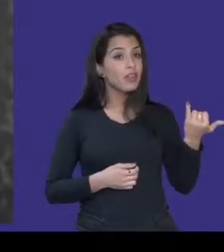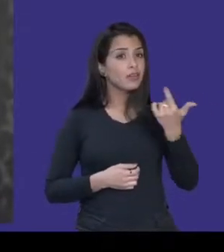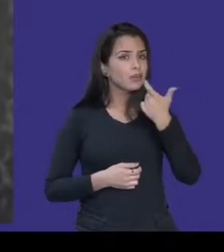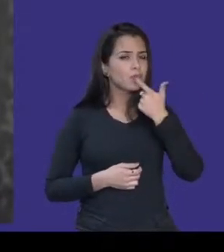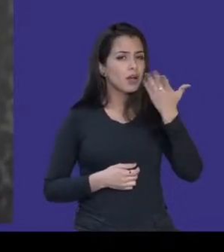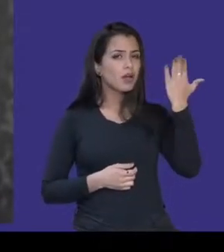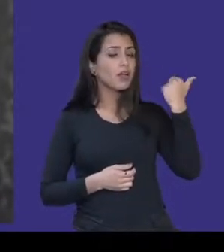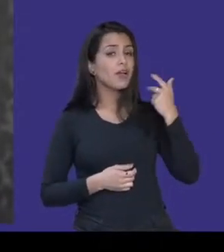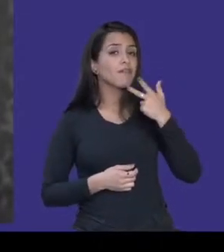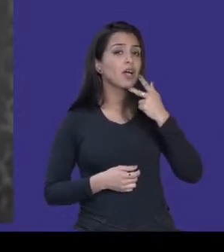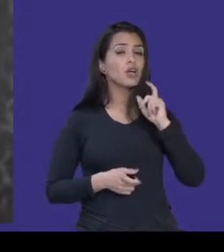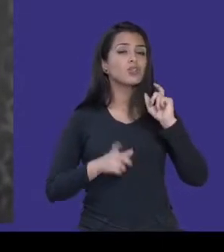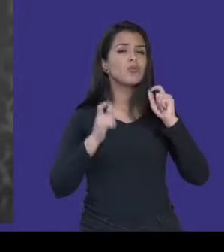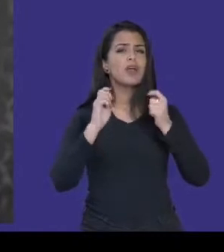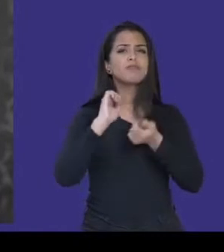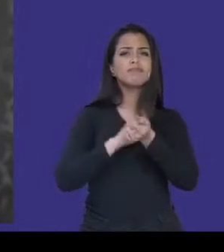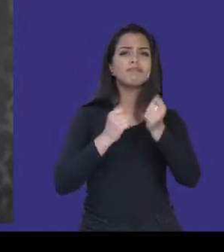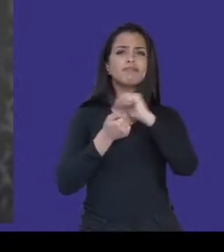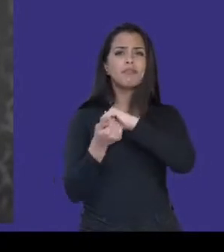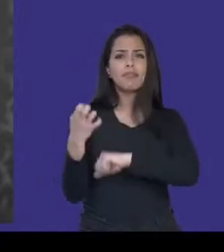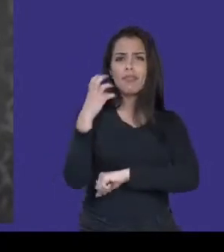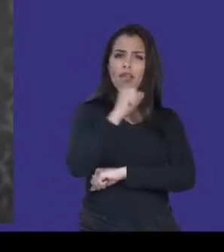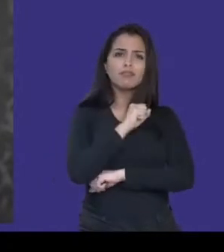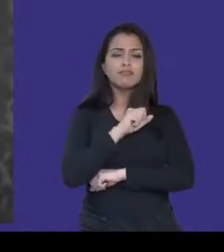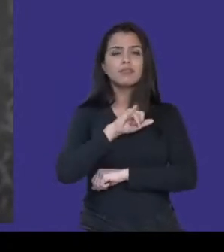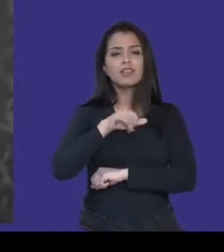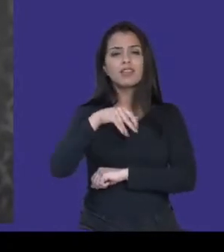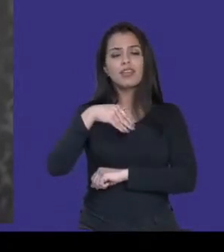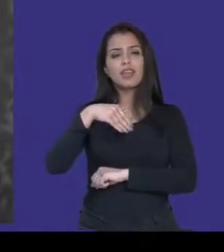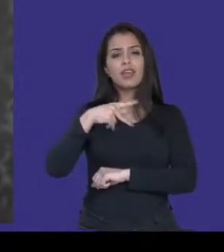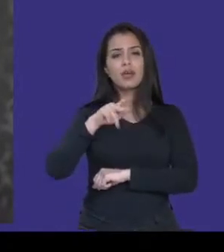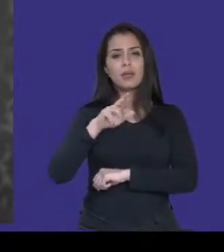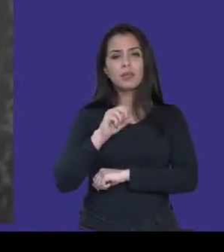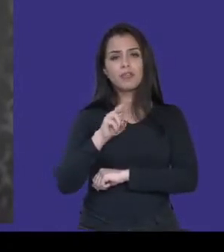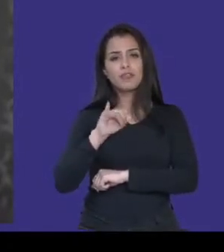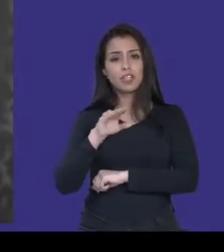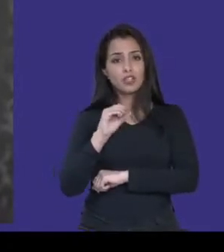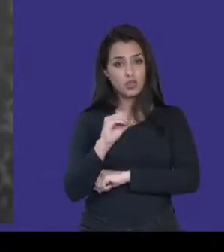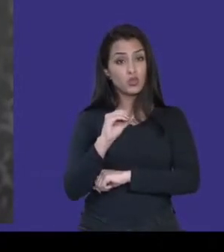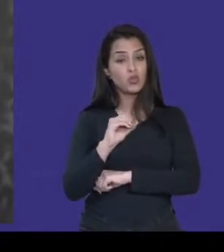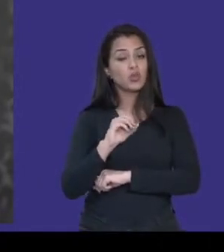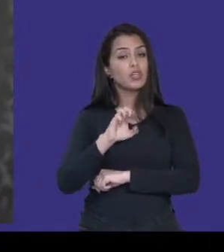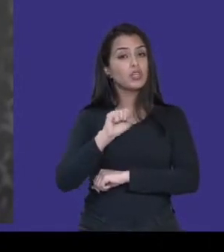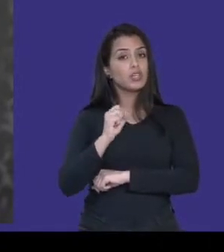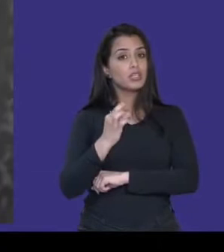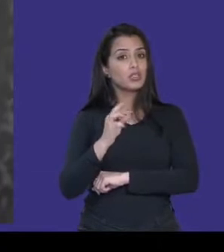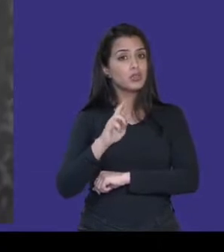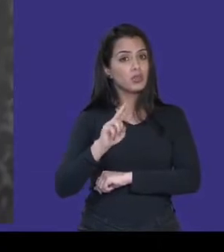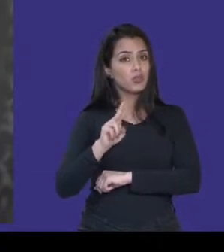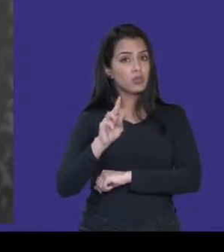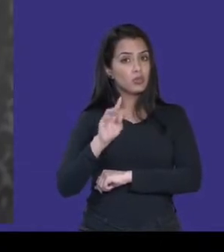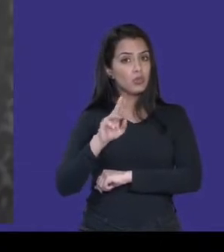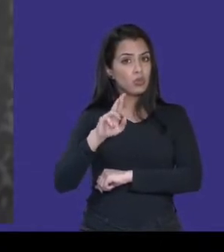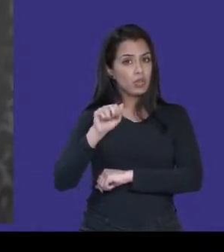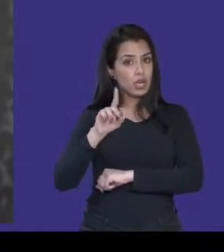que é o improviso estruturado. Então é isso, é uma fala coloquial, uma fala natural, que tem começo, meio e fim. Por quê? Porque